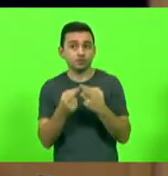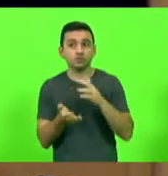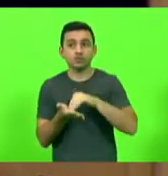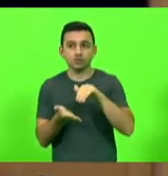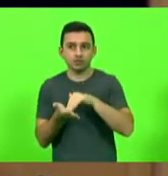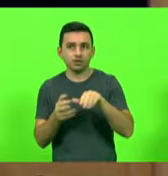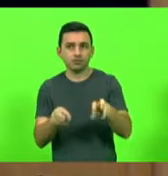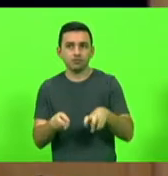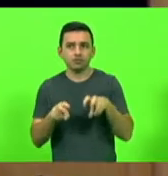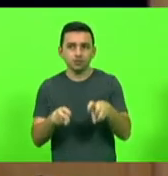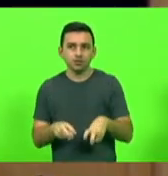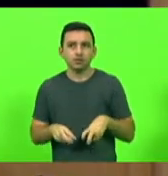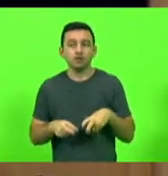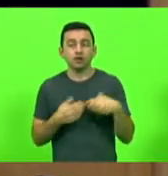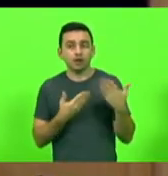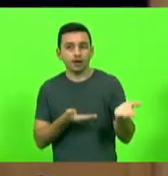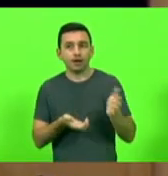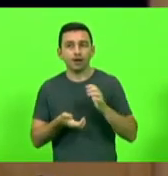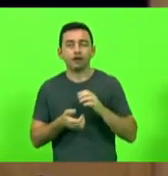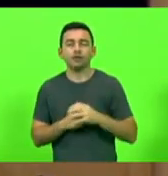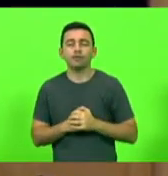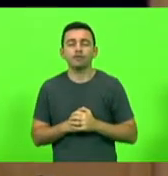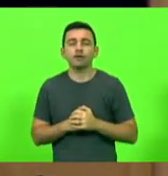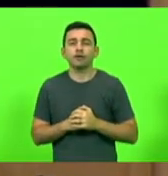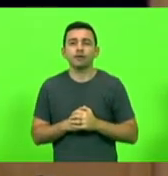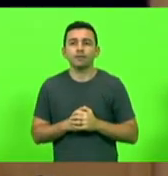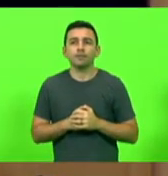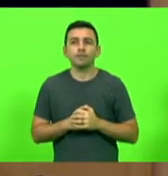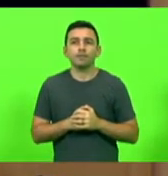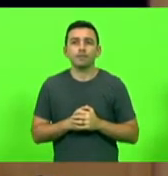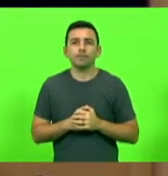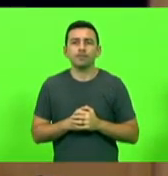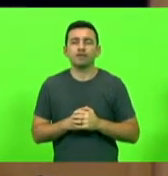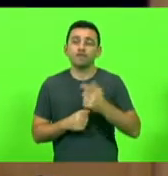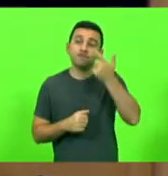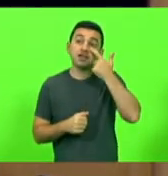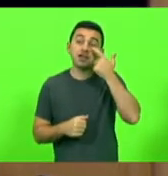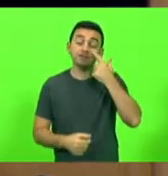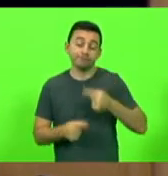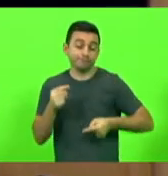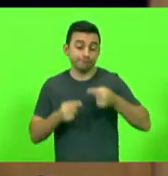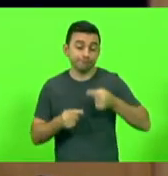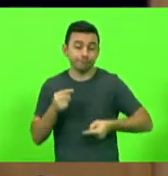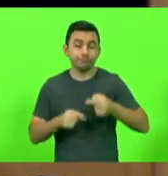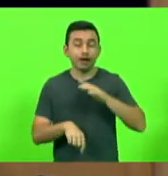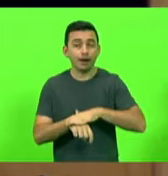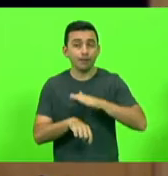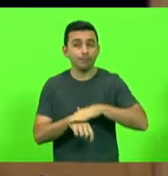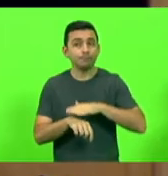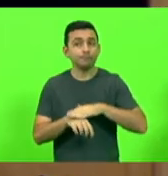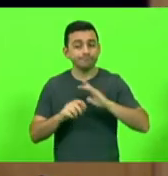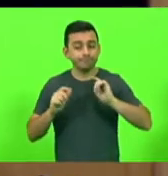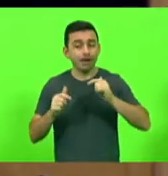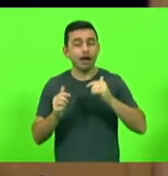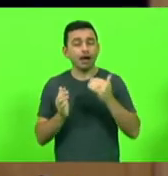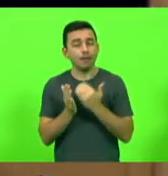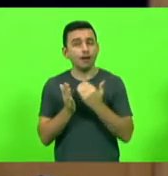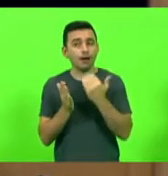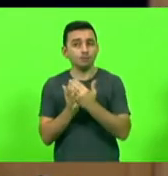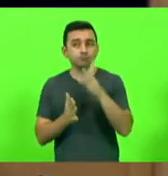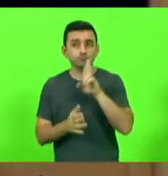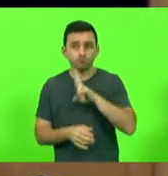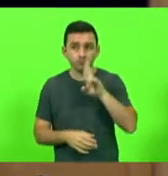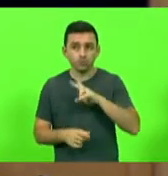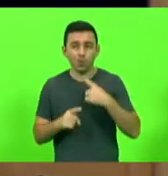Agricultura, da Casa Civil, para discutirmos outras ações emergenciais para a questão da estiagem,